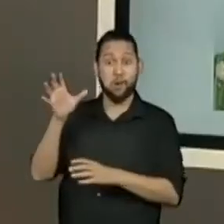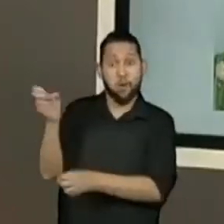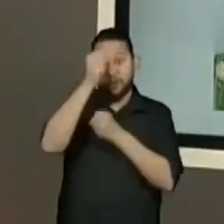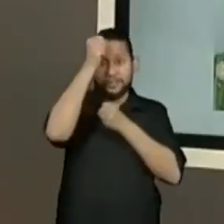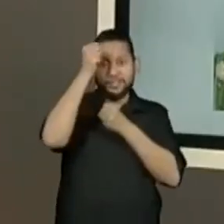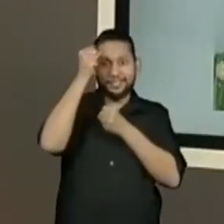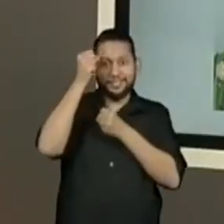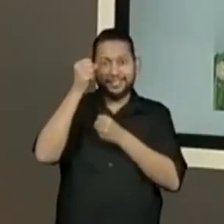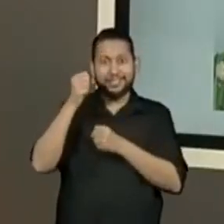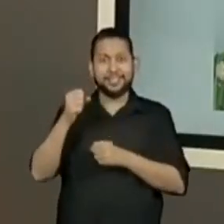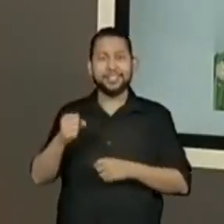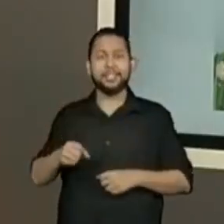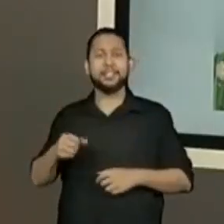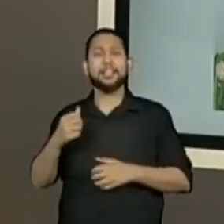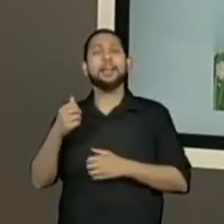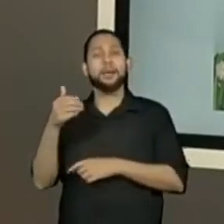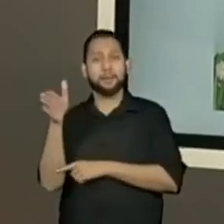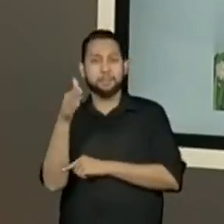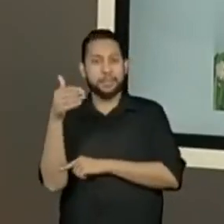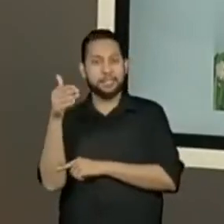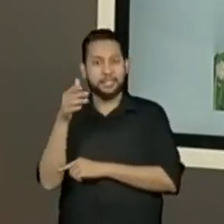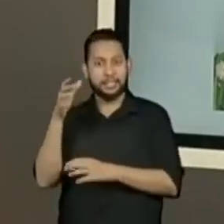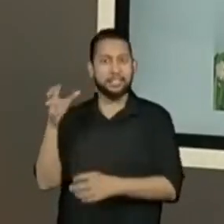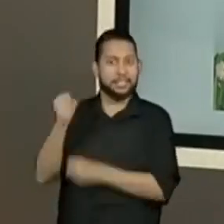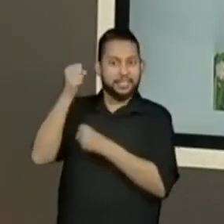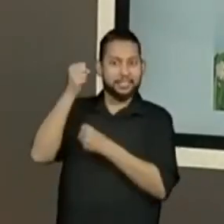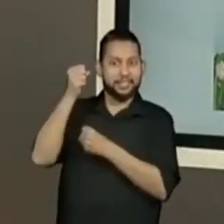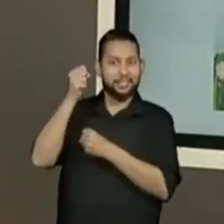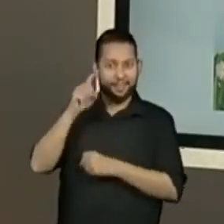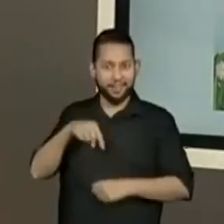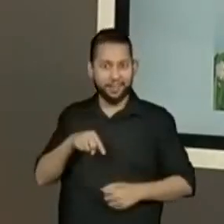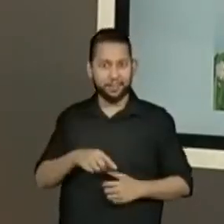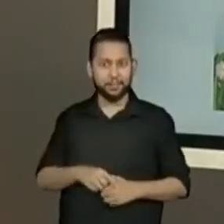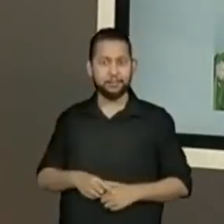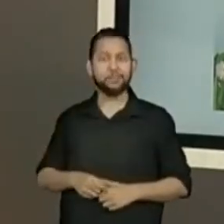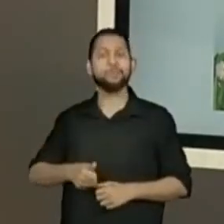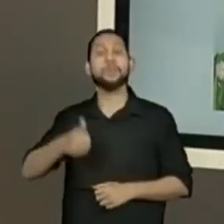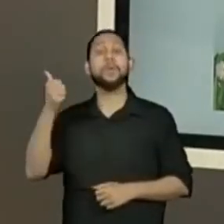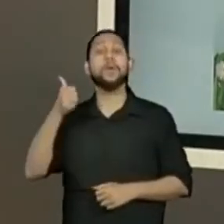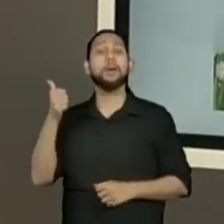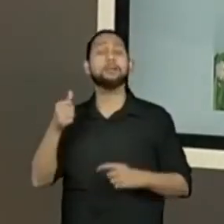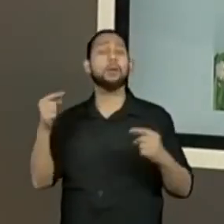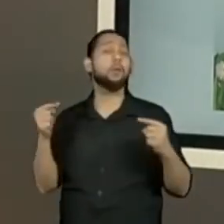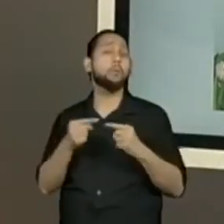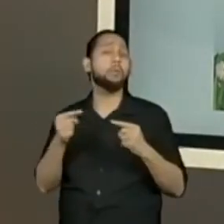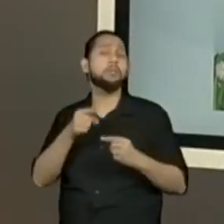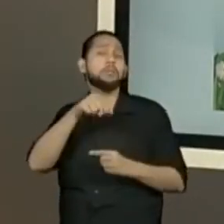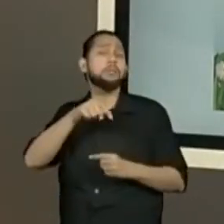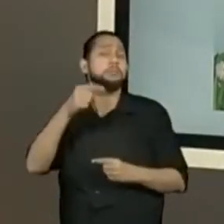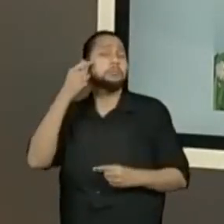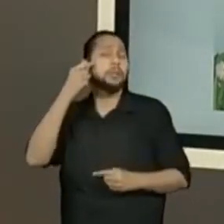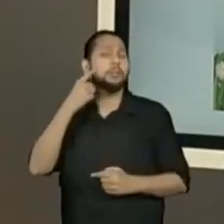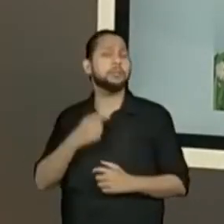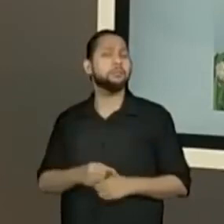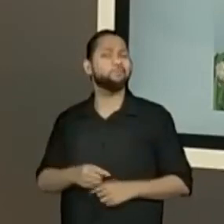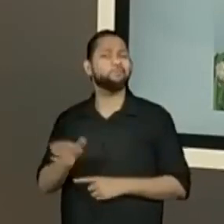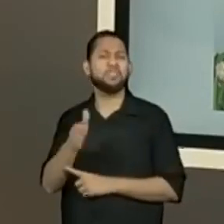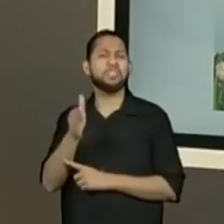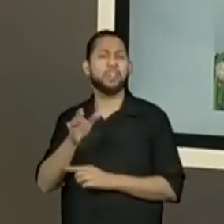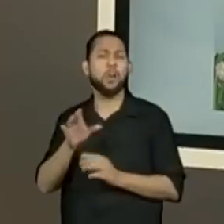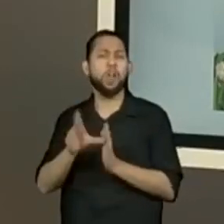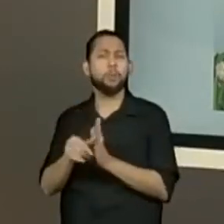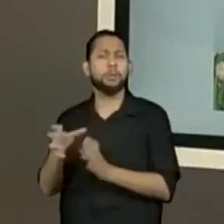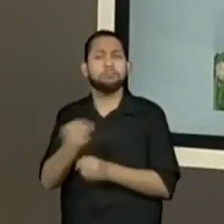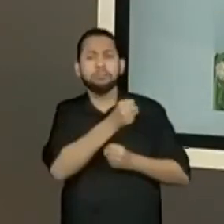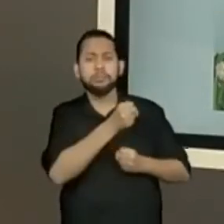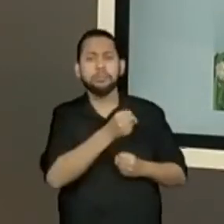rouba-bandeira é como vocês conhecem? Rouba-bandeira. O que tem nessa imagem que faz vocês pensarem que é rouba-bandeira?